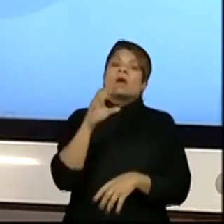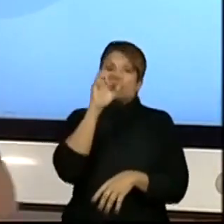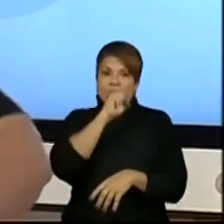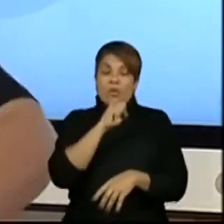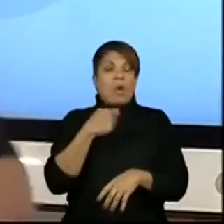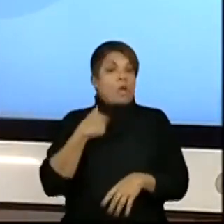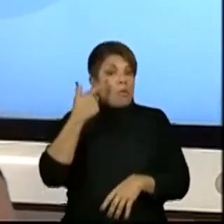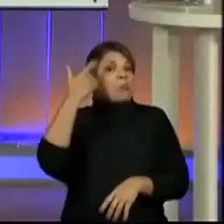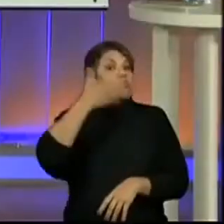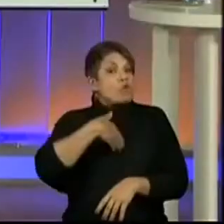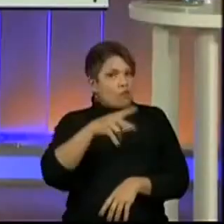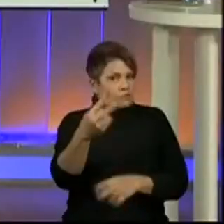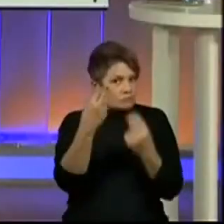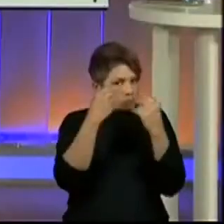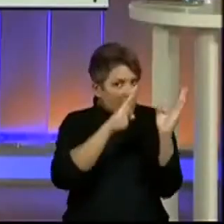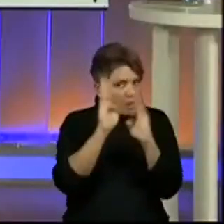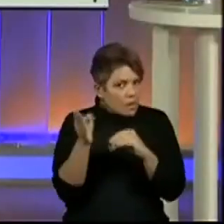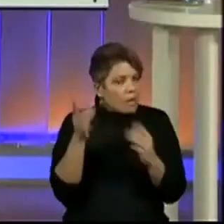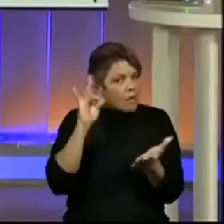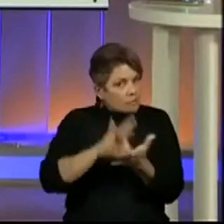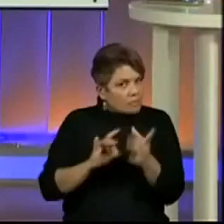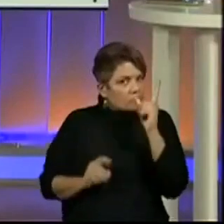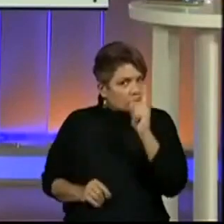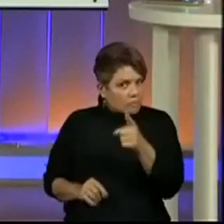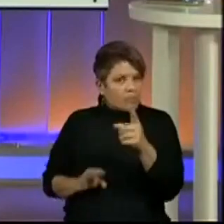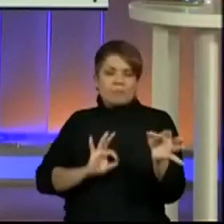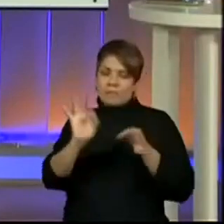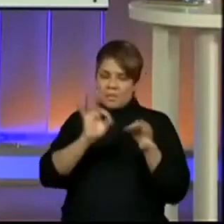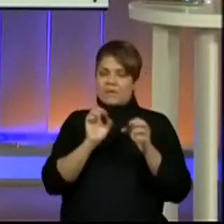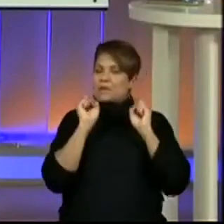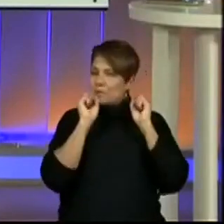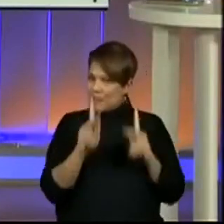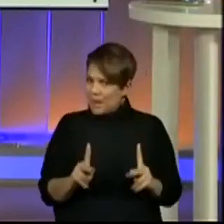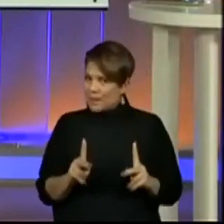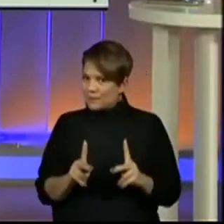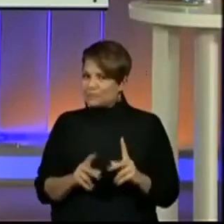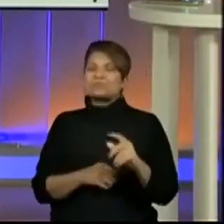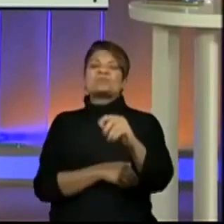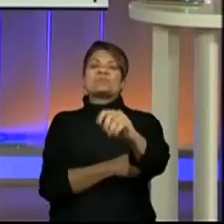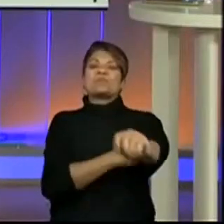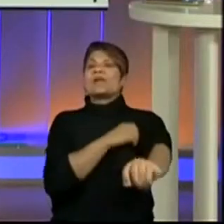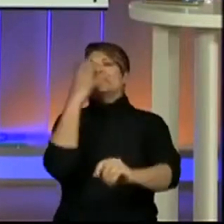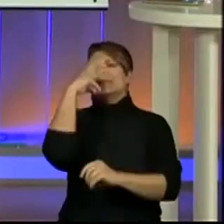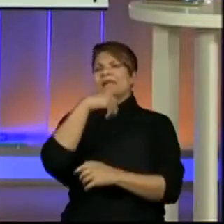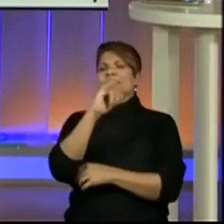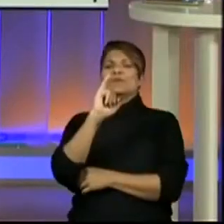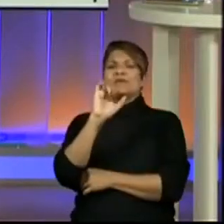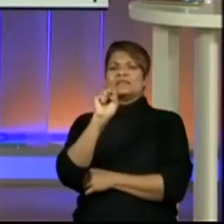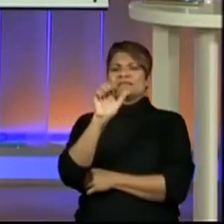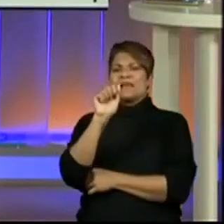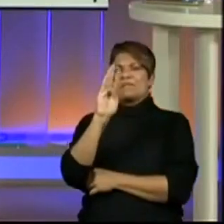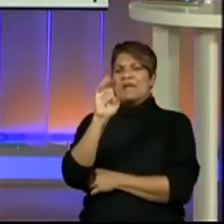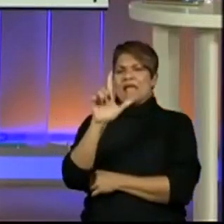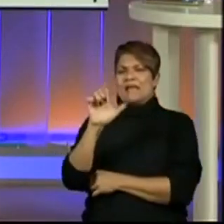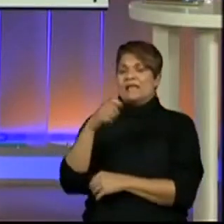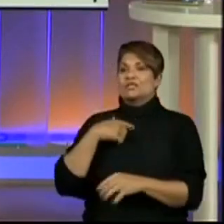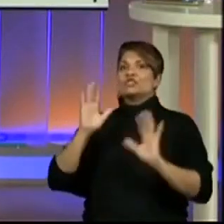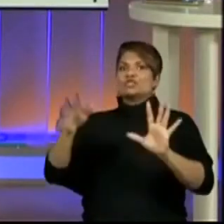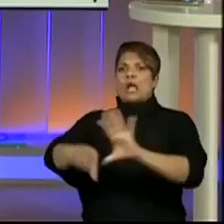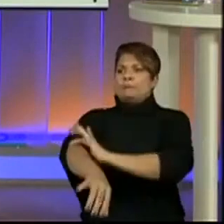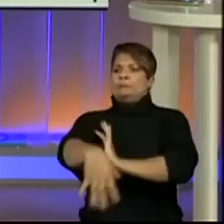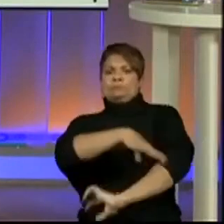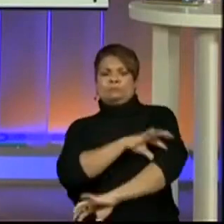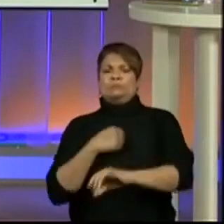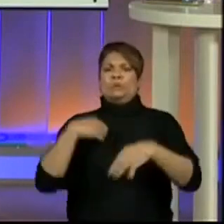verdade. Preparando, todo mundo ok. Que lindo, a Isabela já colocou, já estou mais que preparada,